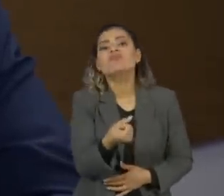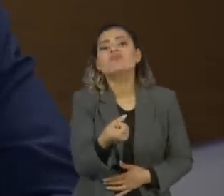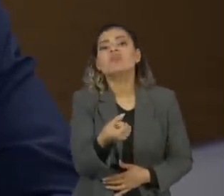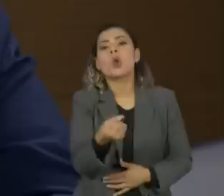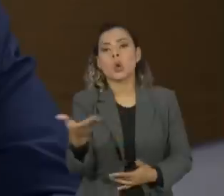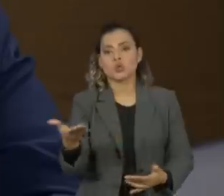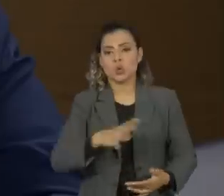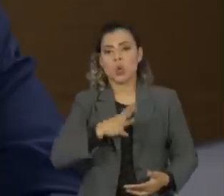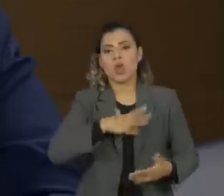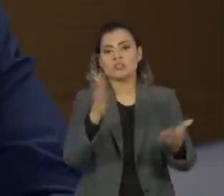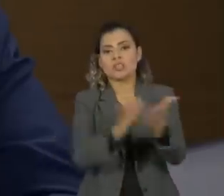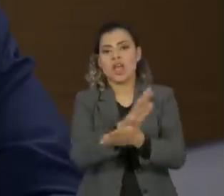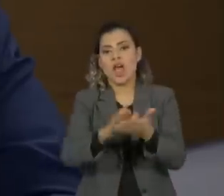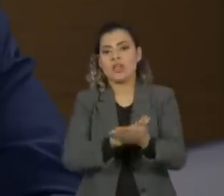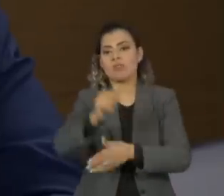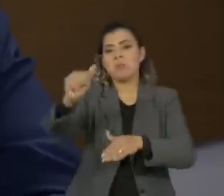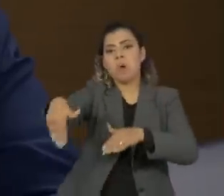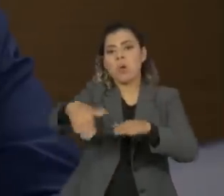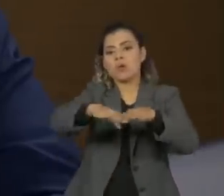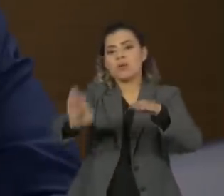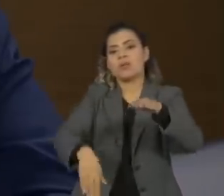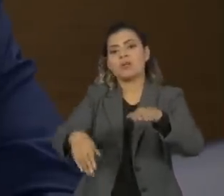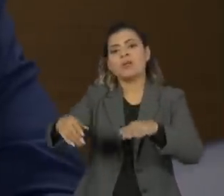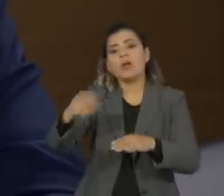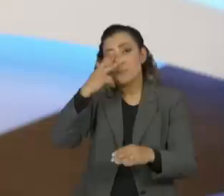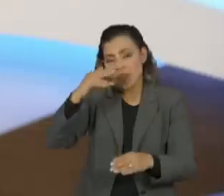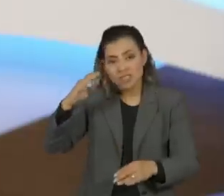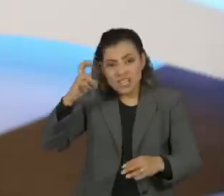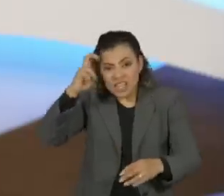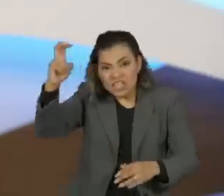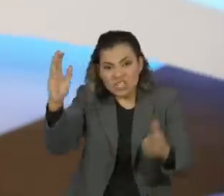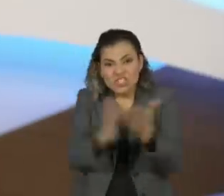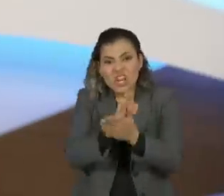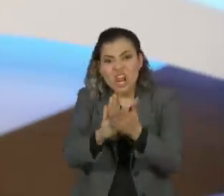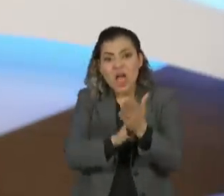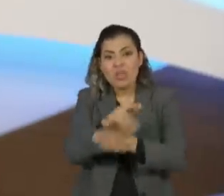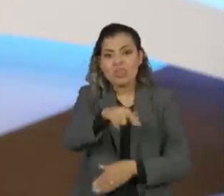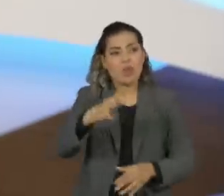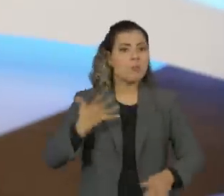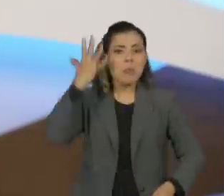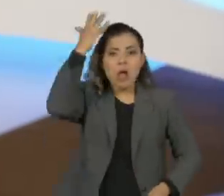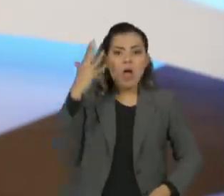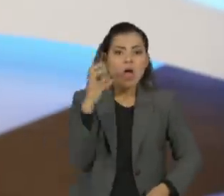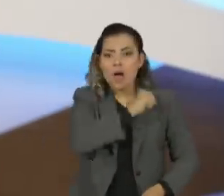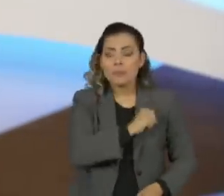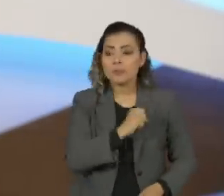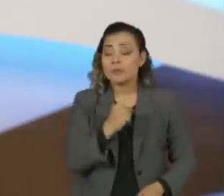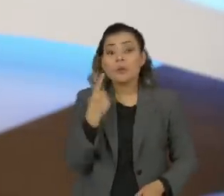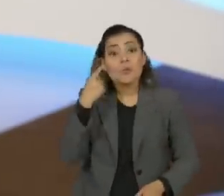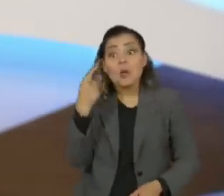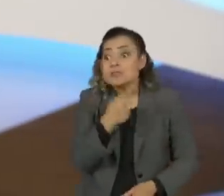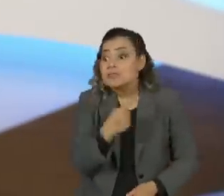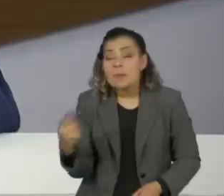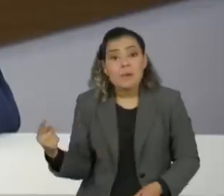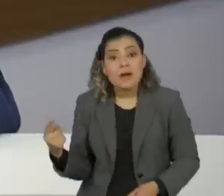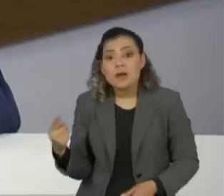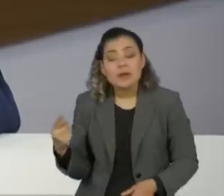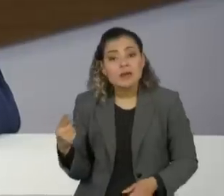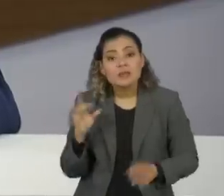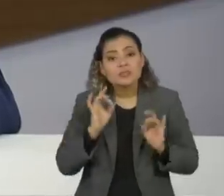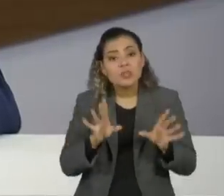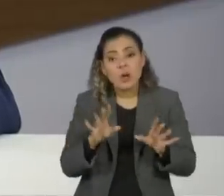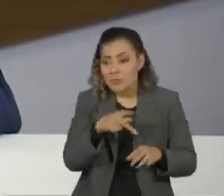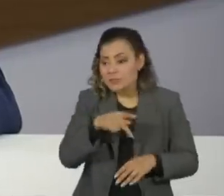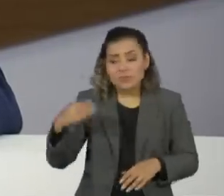recalcado por se saber um medíocre, de curta inteligência e de pavio curto. O que aconteceu nessa semana? O você esperava do presidente Jair